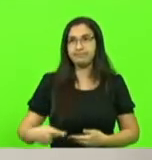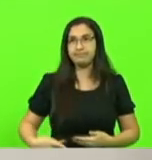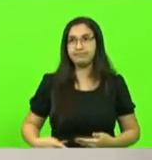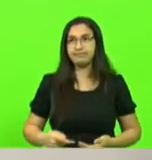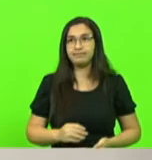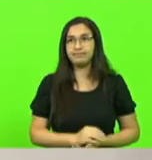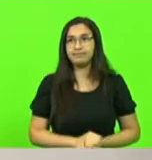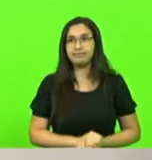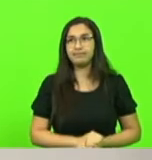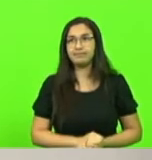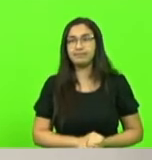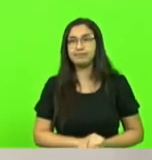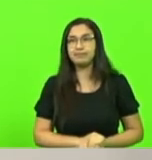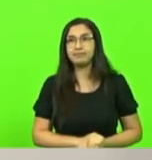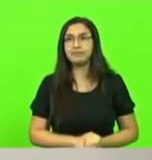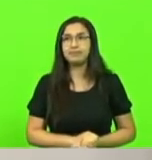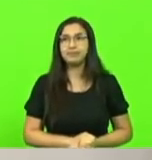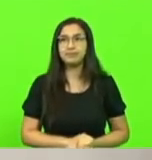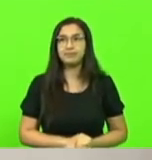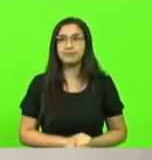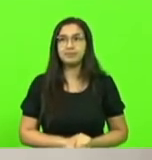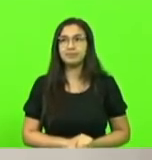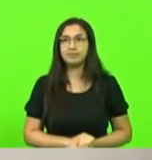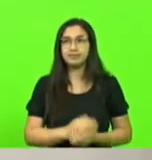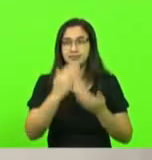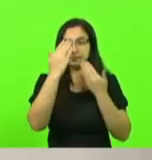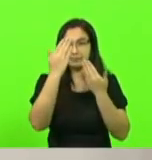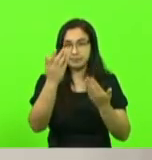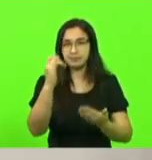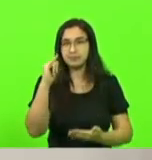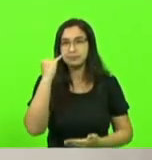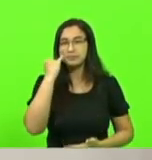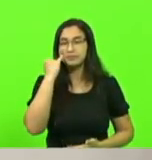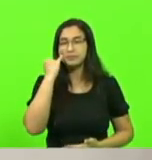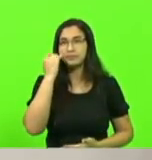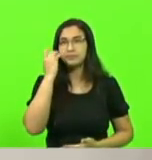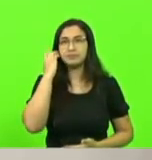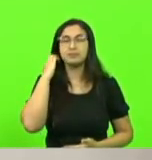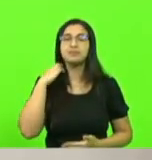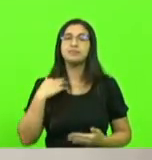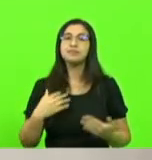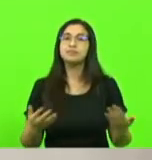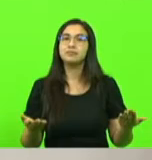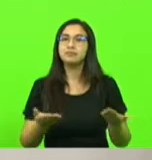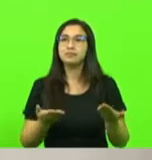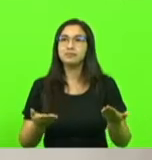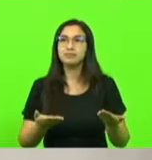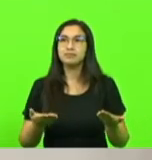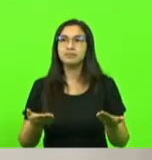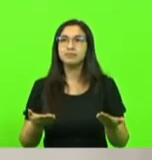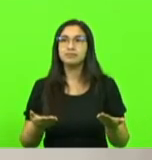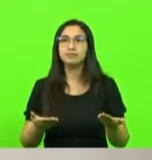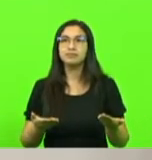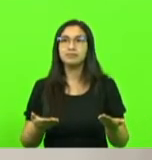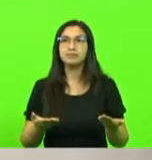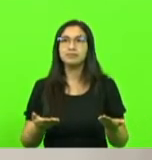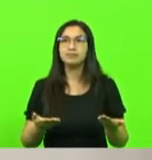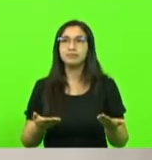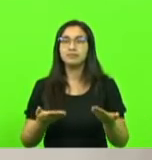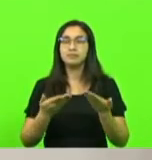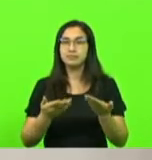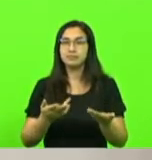Obrigado, deputado Gessé Lopes. Próximo deputado, estaria escrito Neudir Sareta.